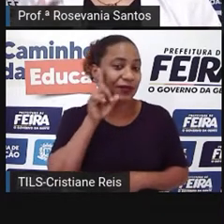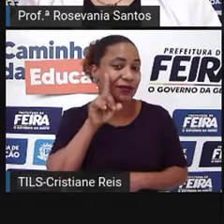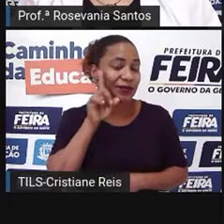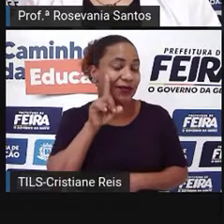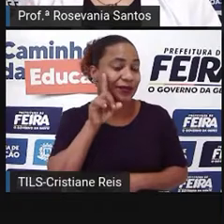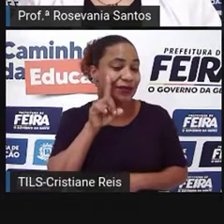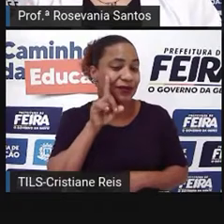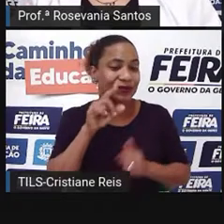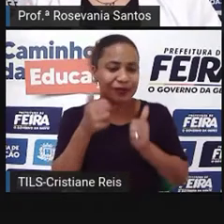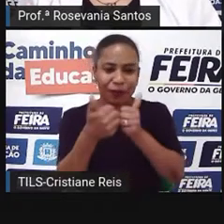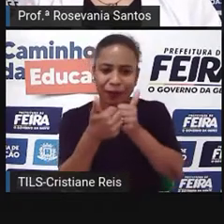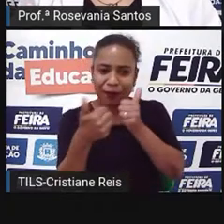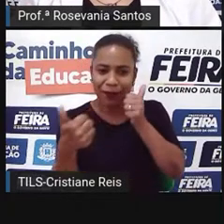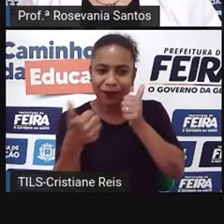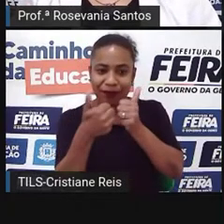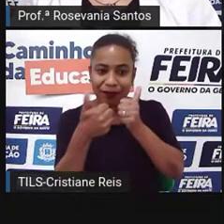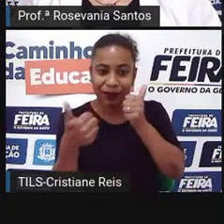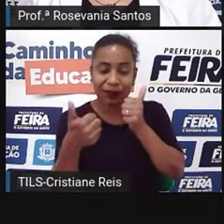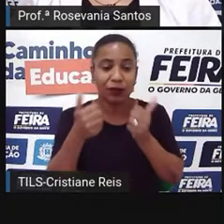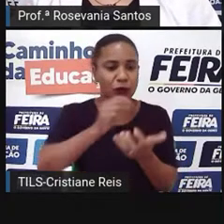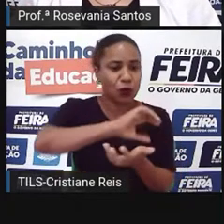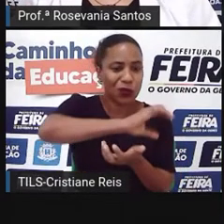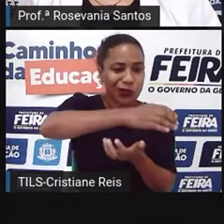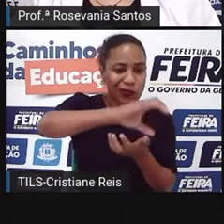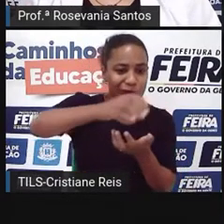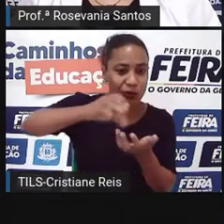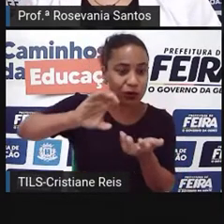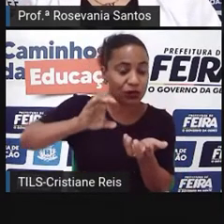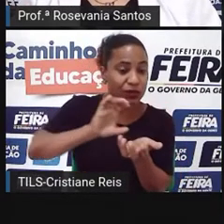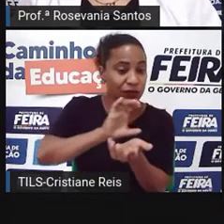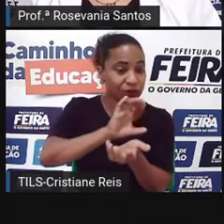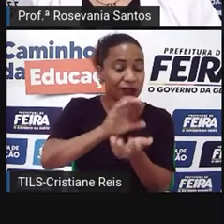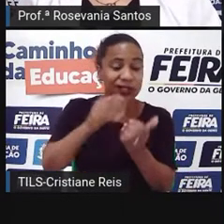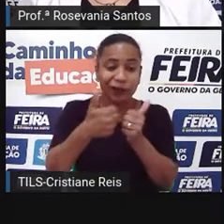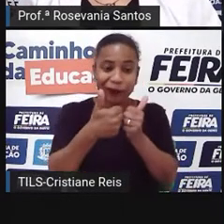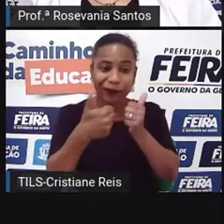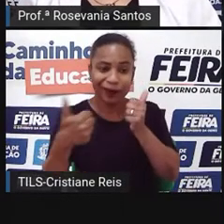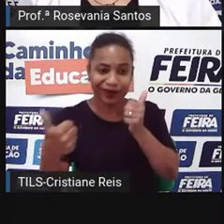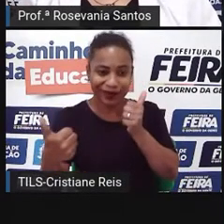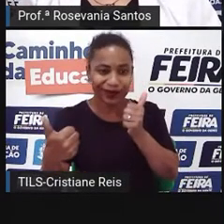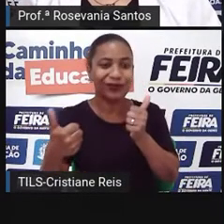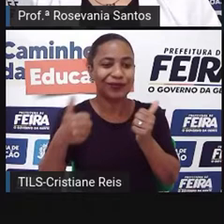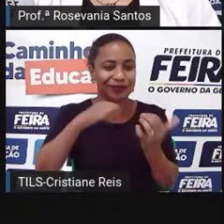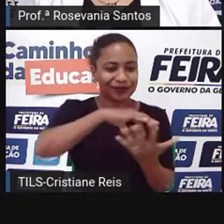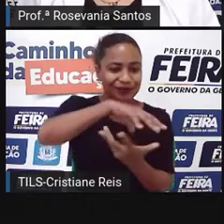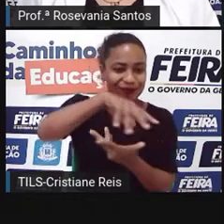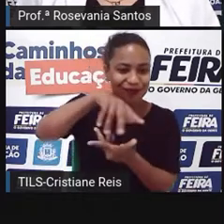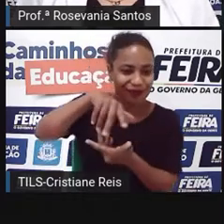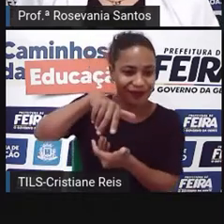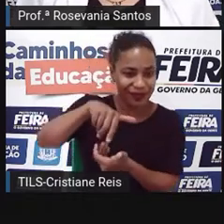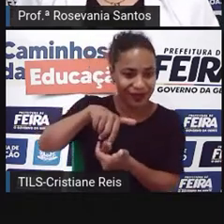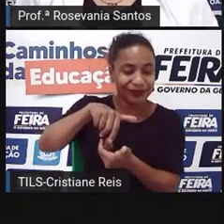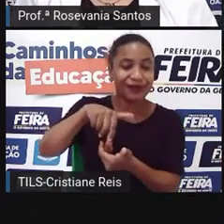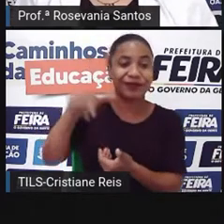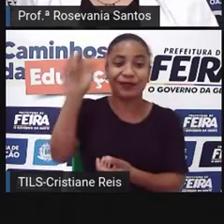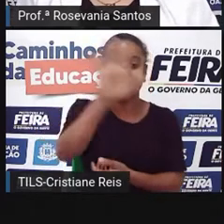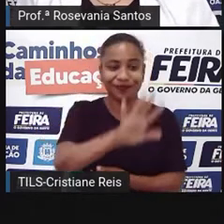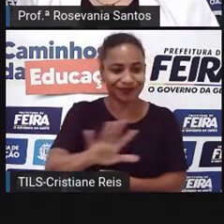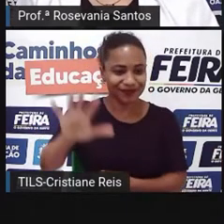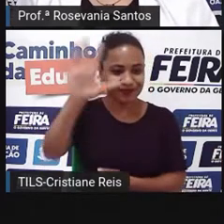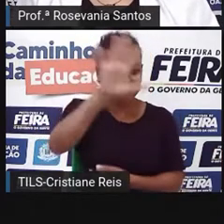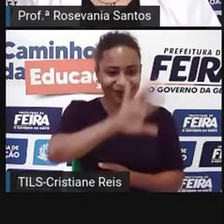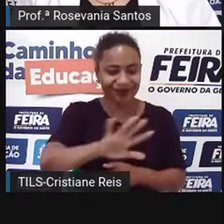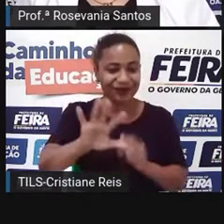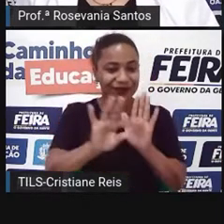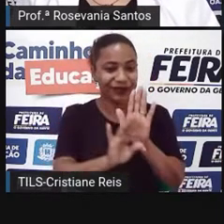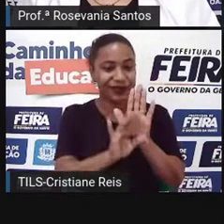próximo da zona temperada, começando na zona temperada, e ele tem, né, como limite principal ao norte o Canadá e